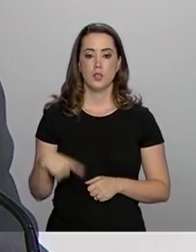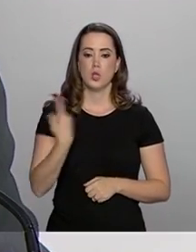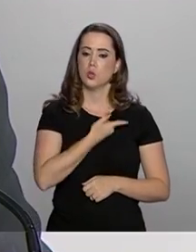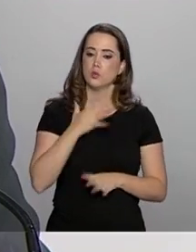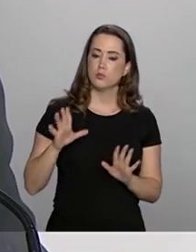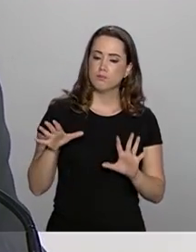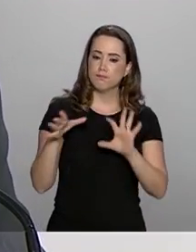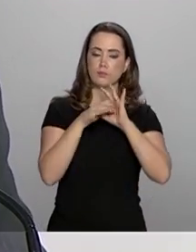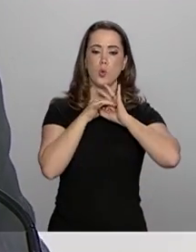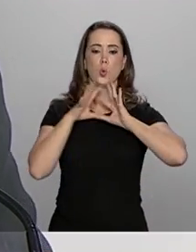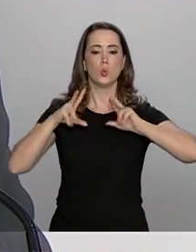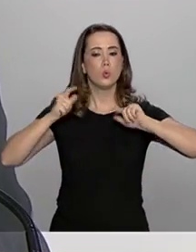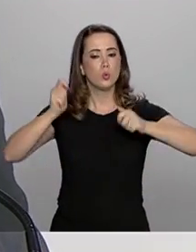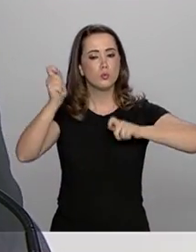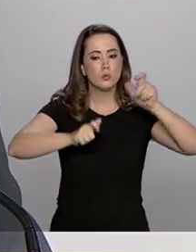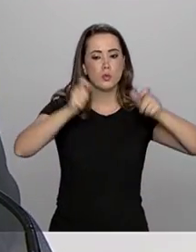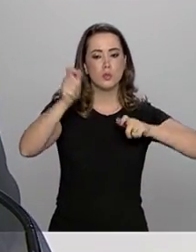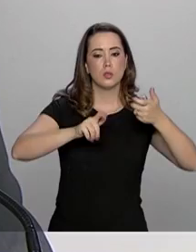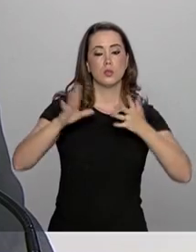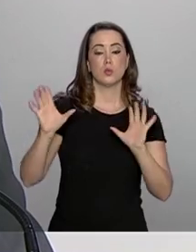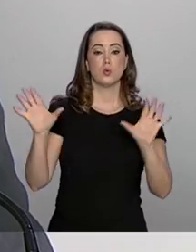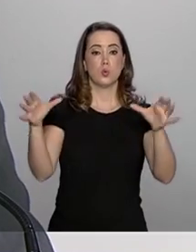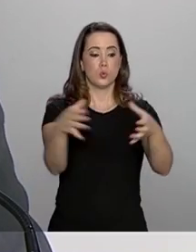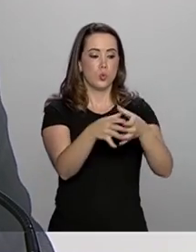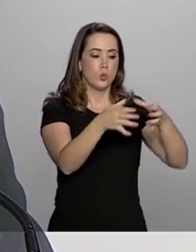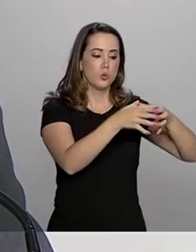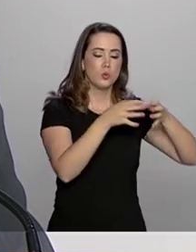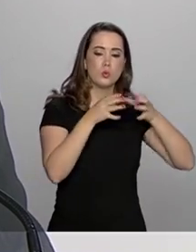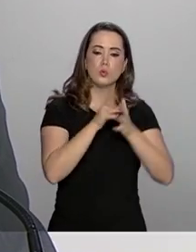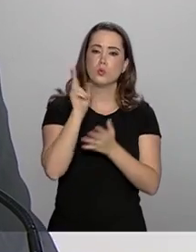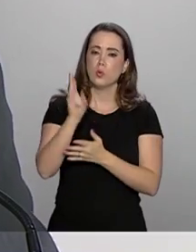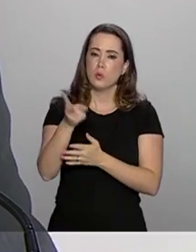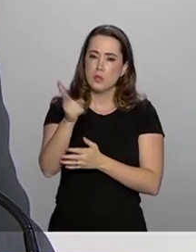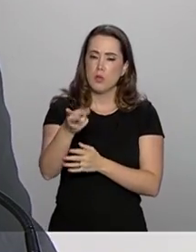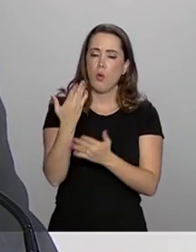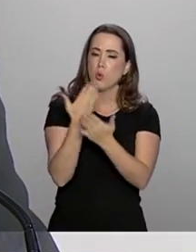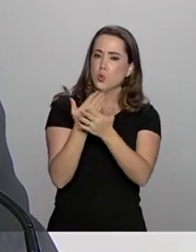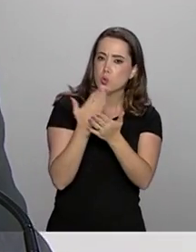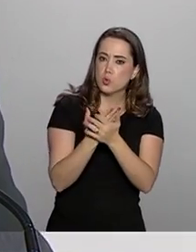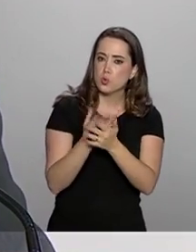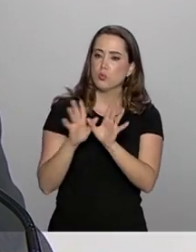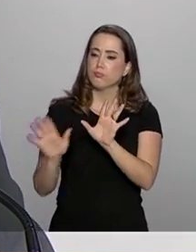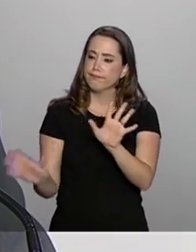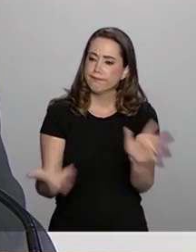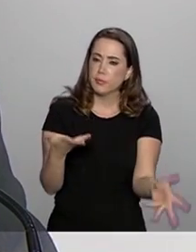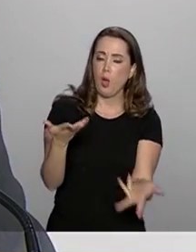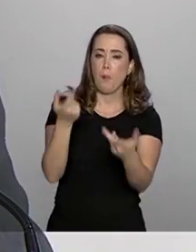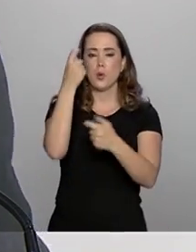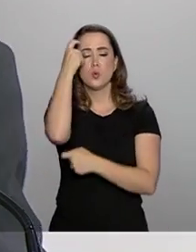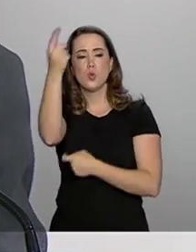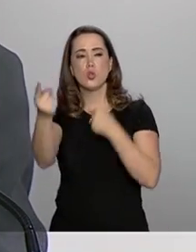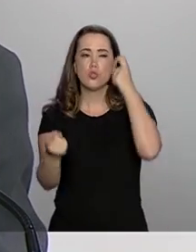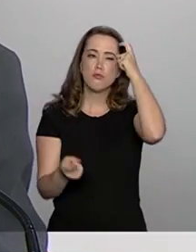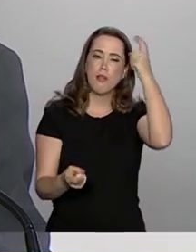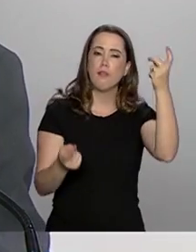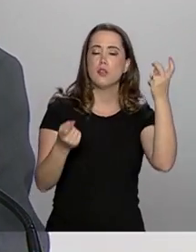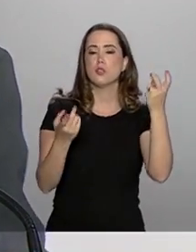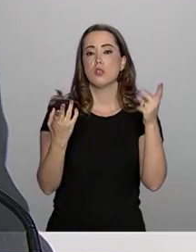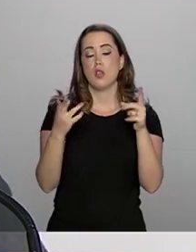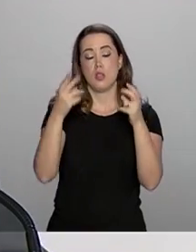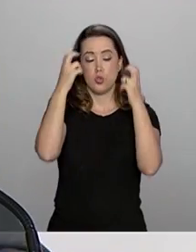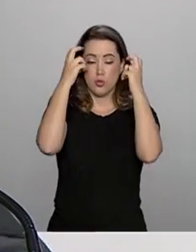congregar todos os institutos, centros de estudos e produtores de inteligência e de